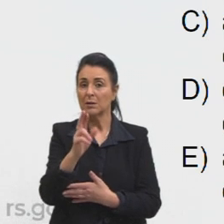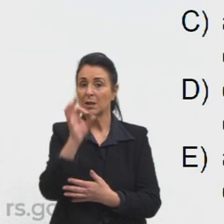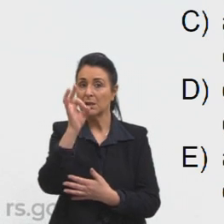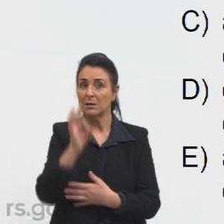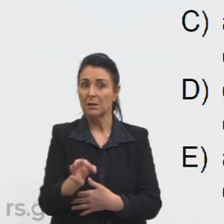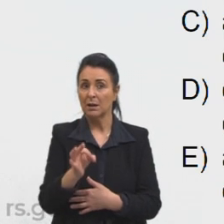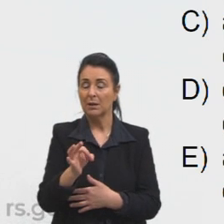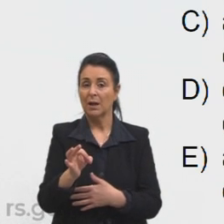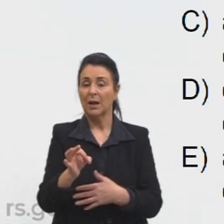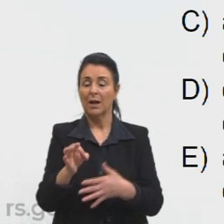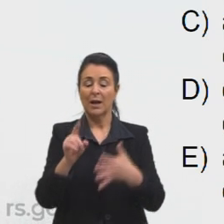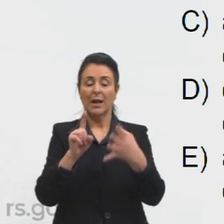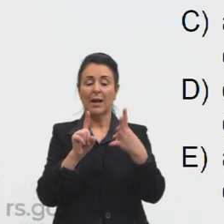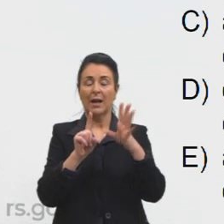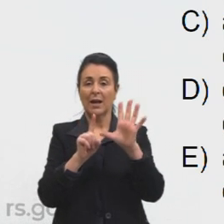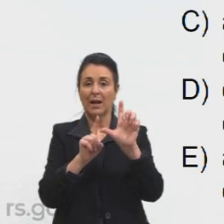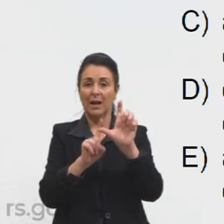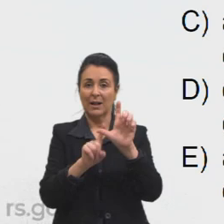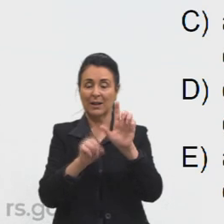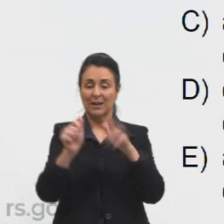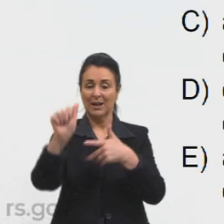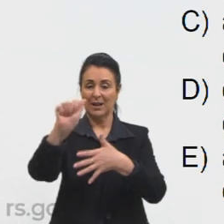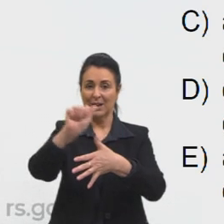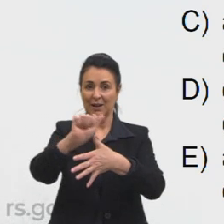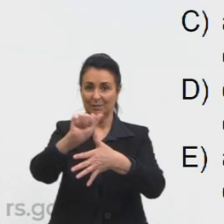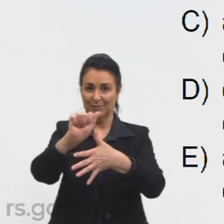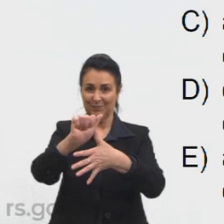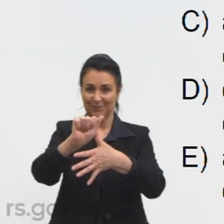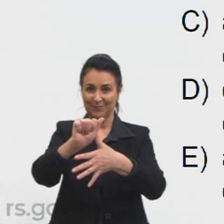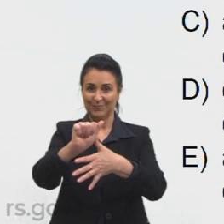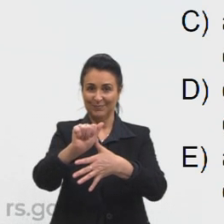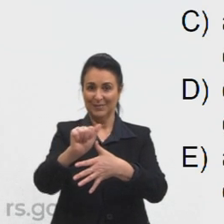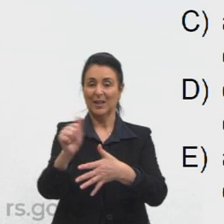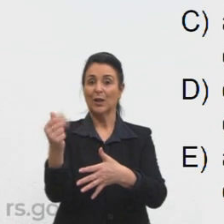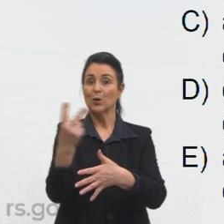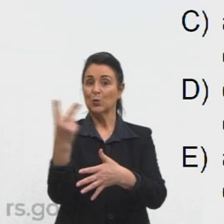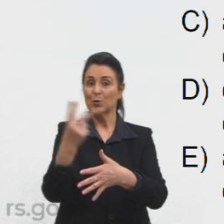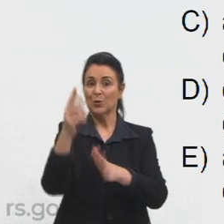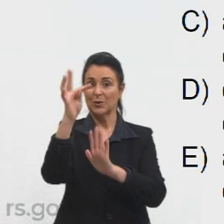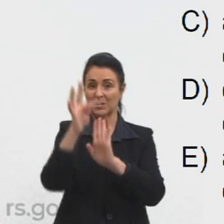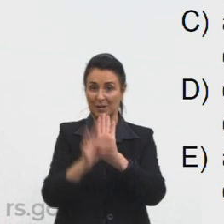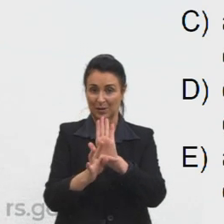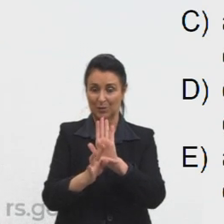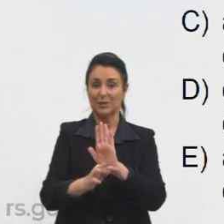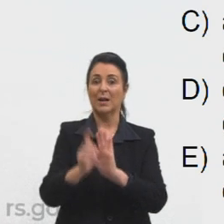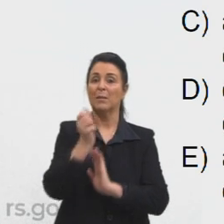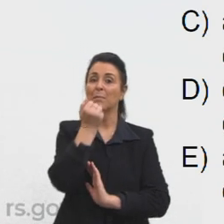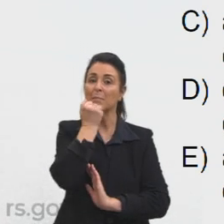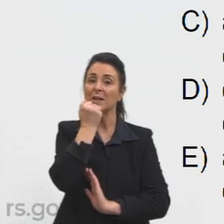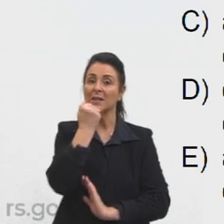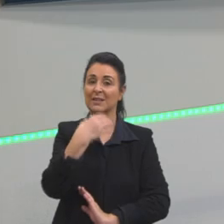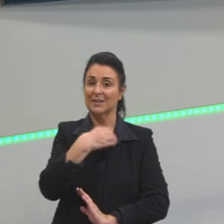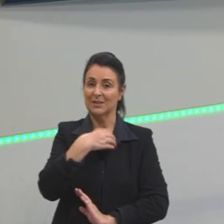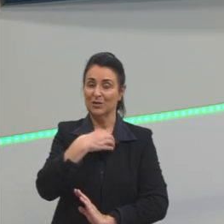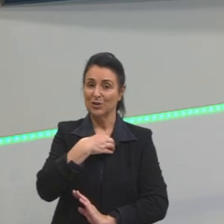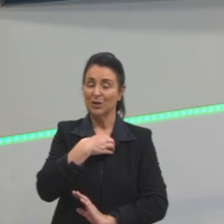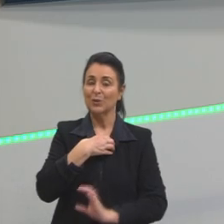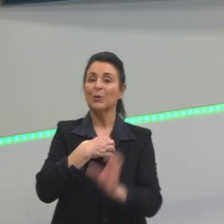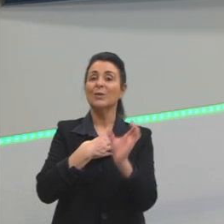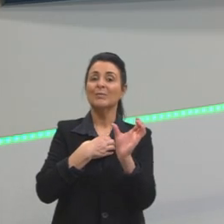vai ser a nossa letra A em ambos os textos a pedra ali tem sentido conotativo